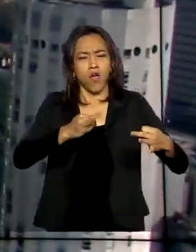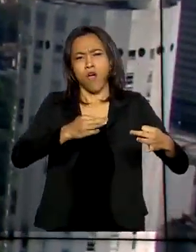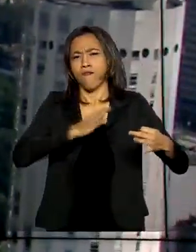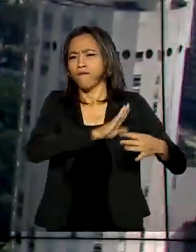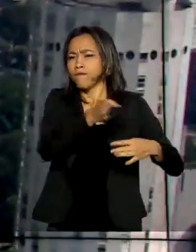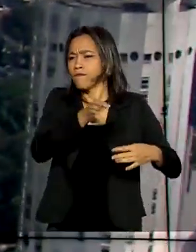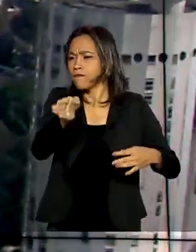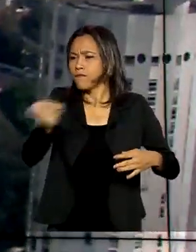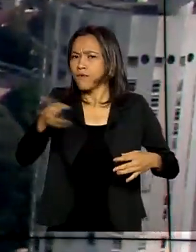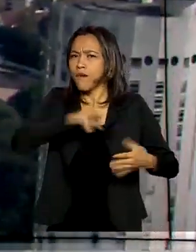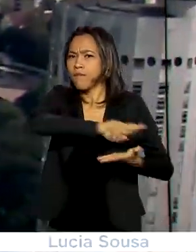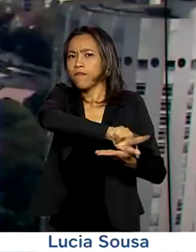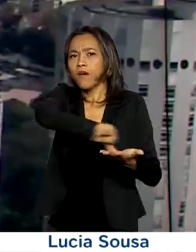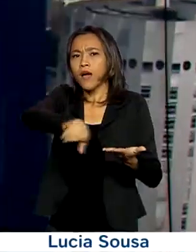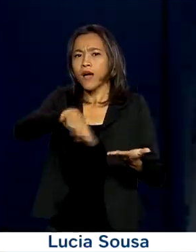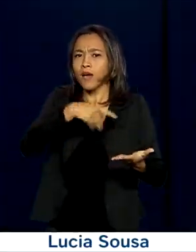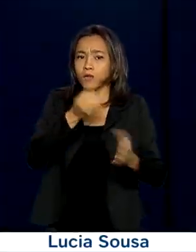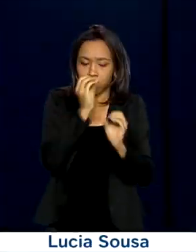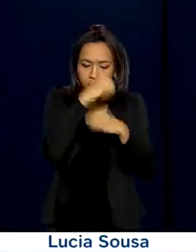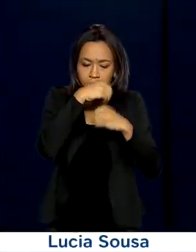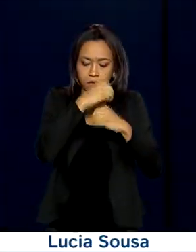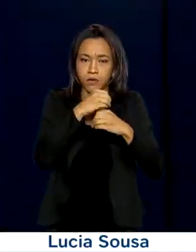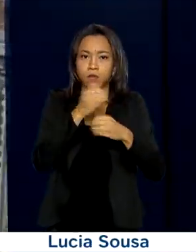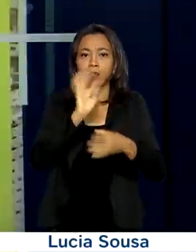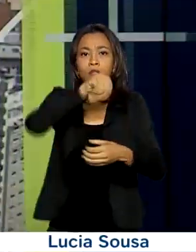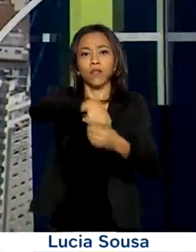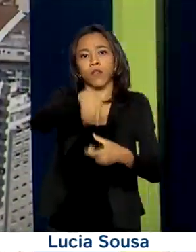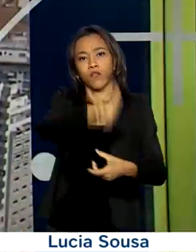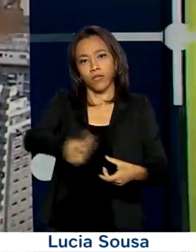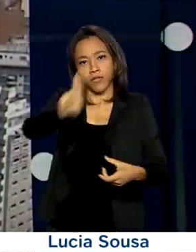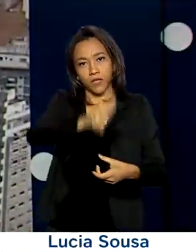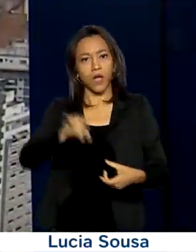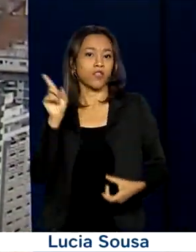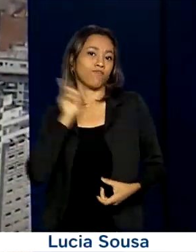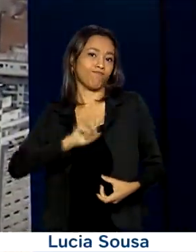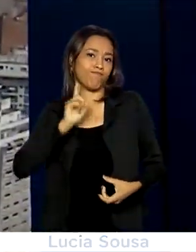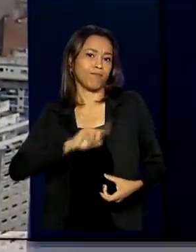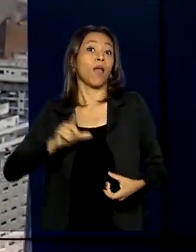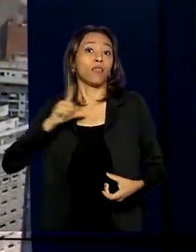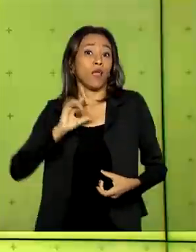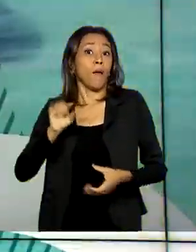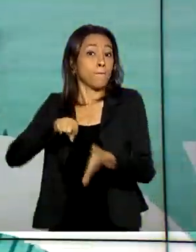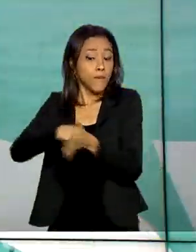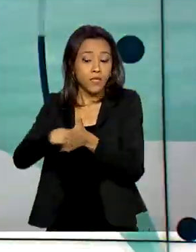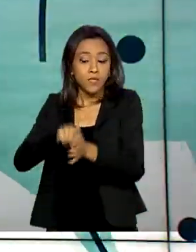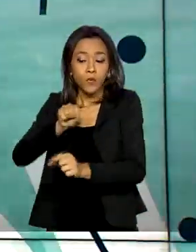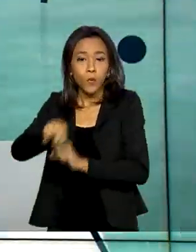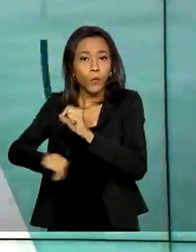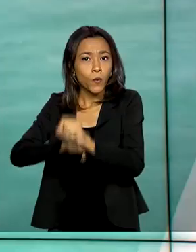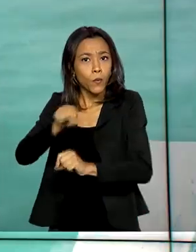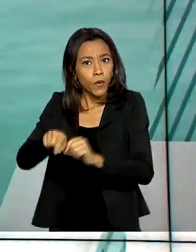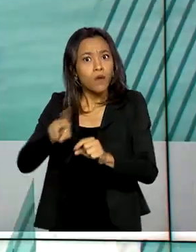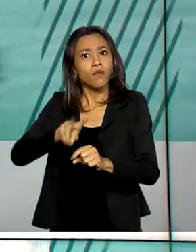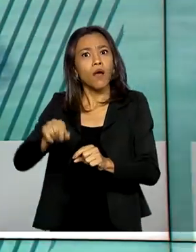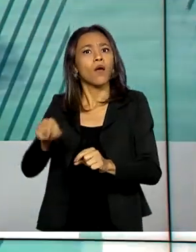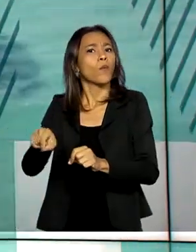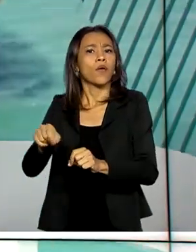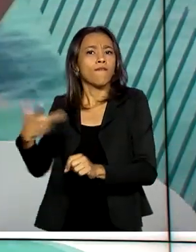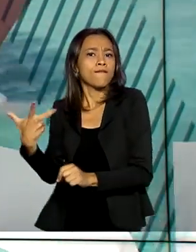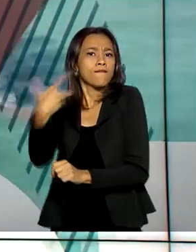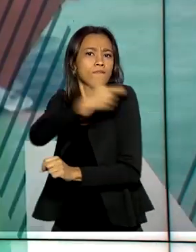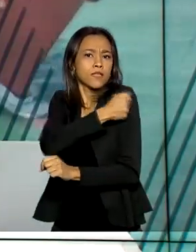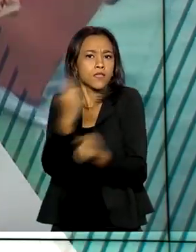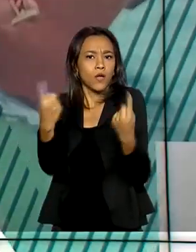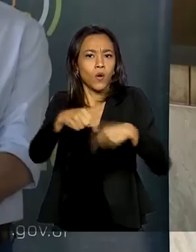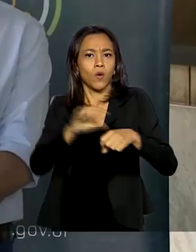laboratórios da Universidade Federal de Minas Gerais. Entre as pesquisas está o desenvolvimento de uma vacina para a Covid-19.